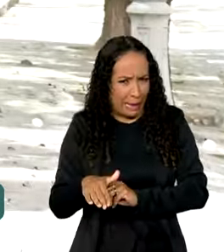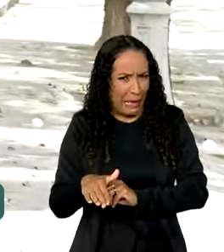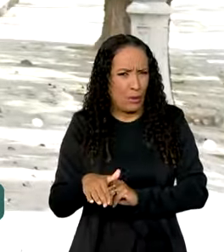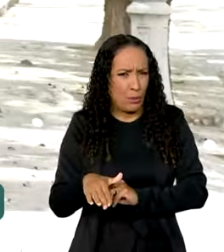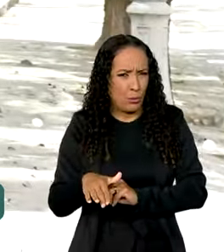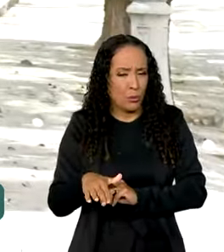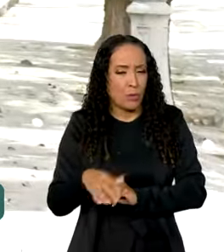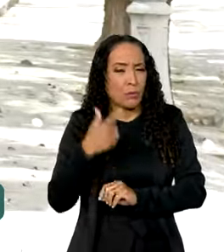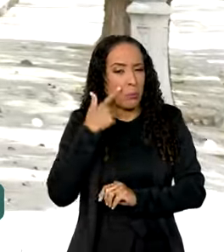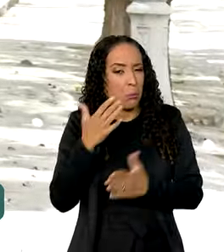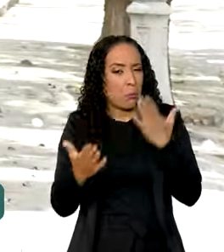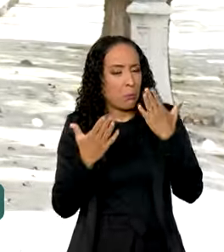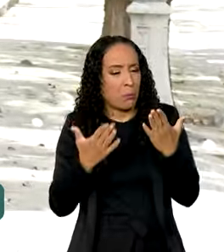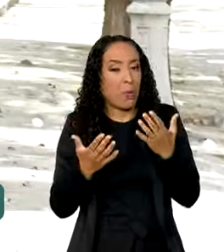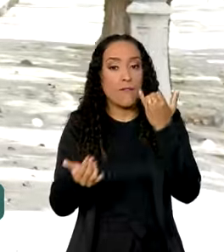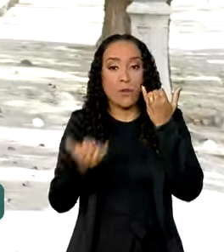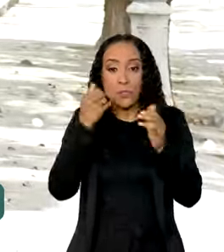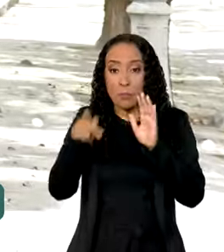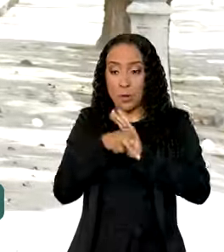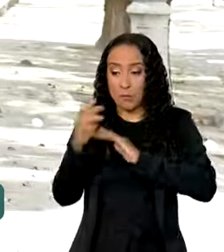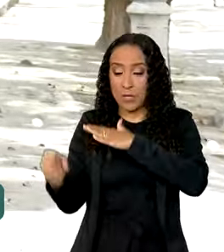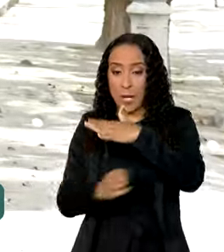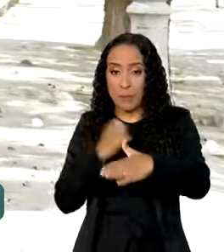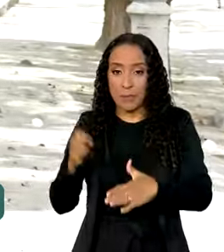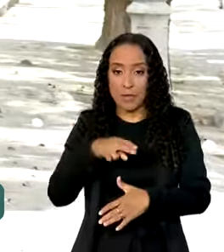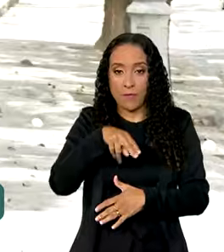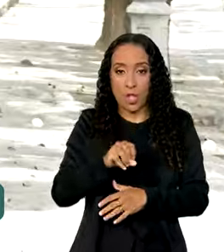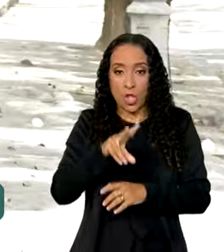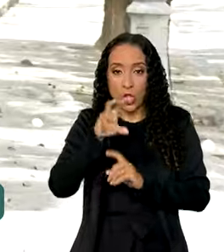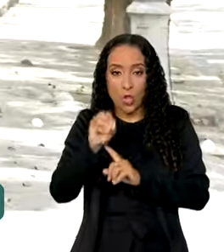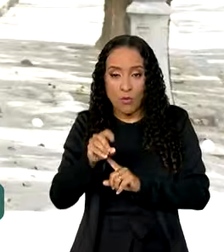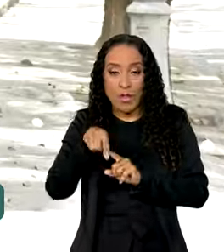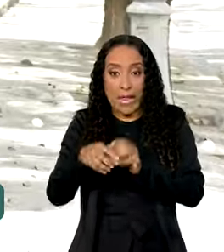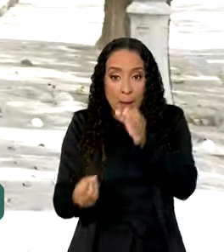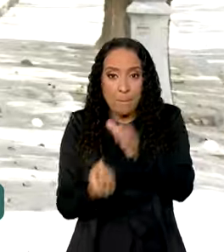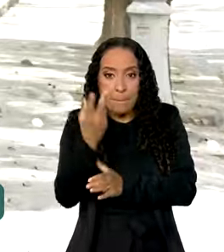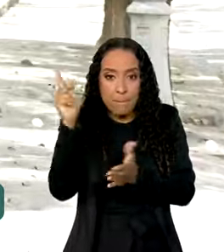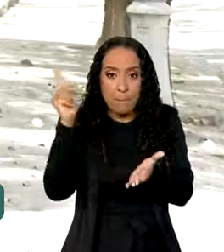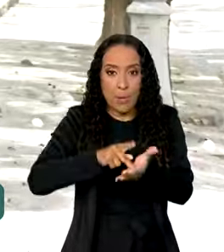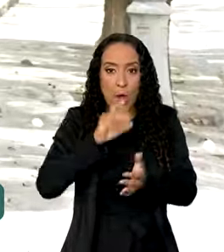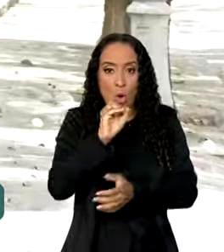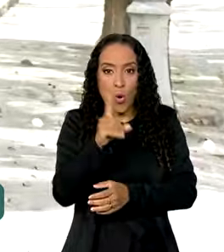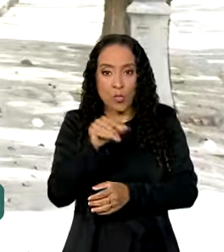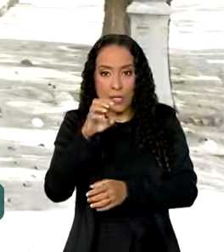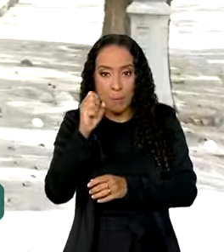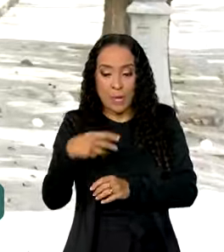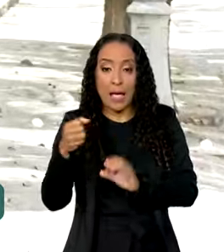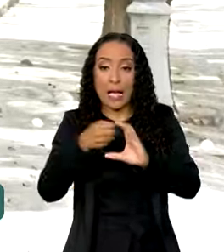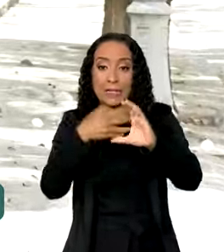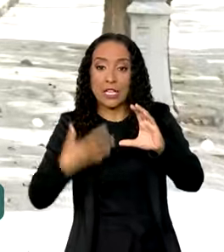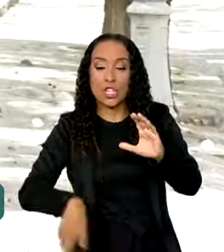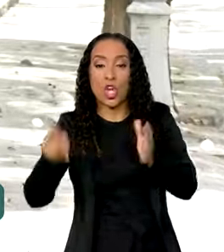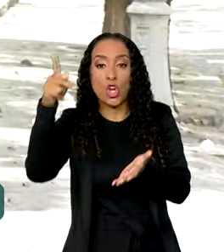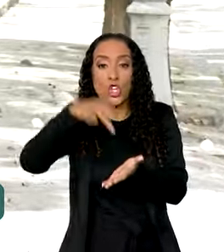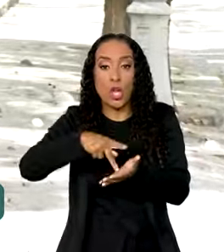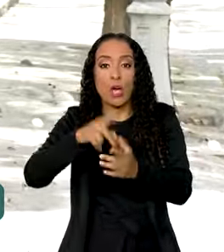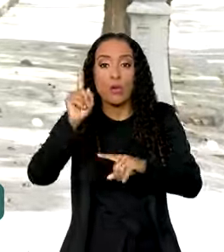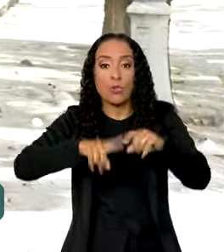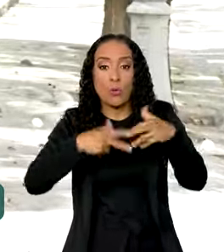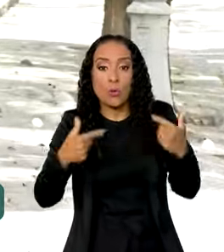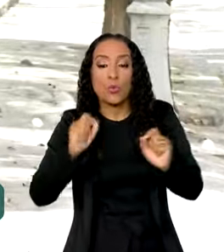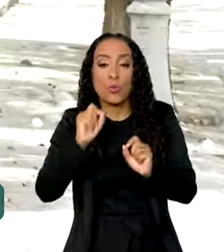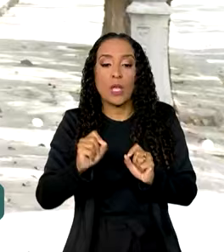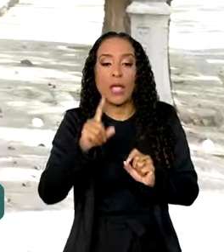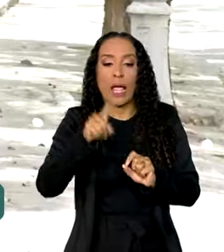mercado. Segundo informações da empresa Novo Nordisk, que é a fabricante do Ozenpik, as características originais do produto